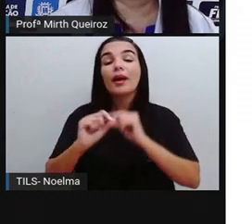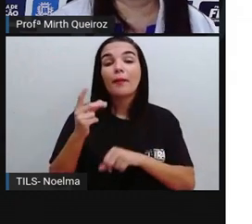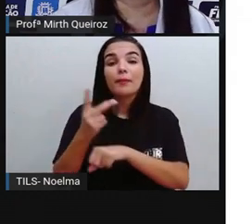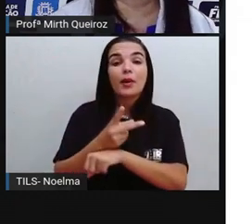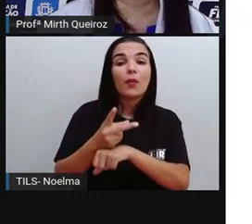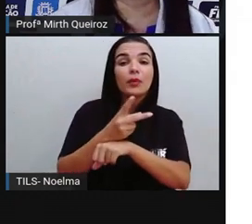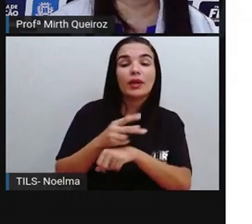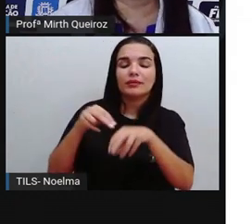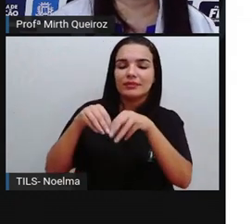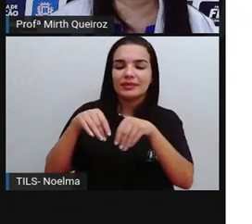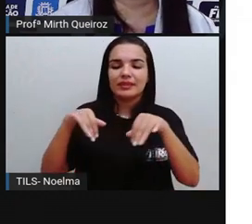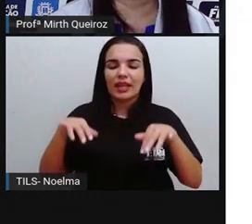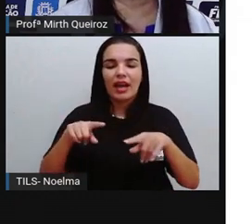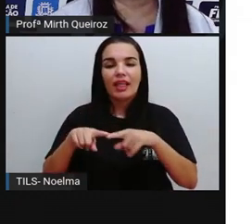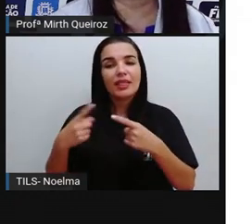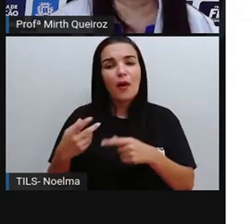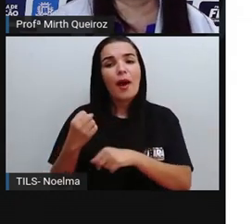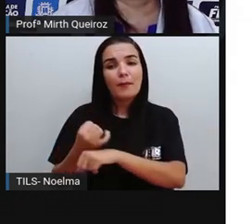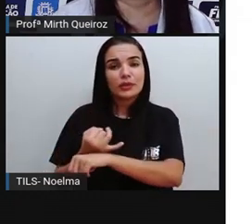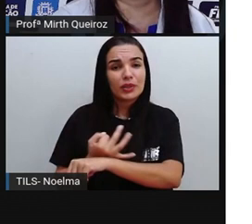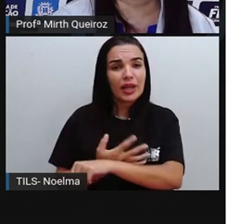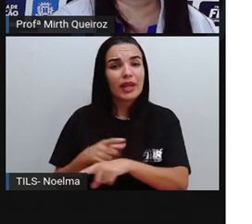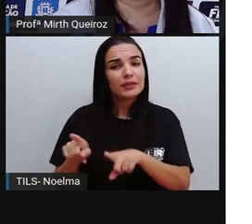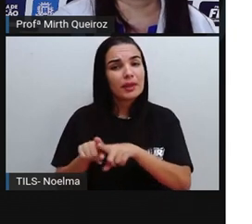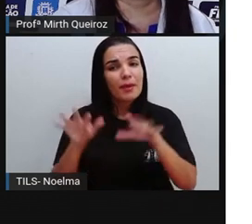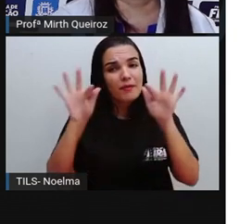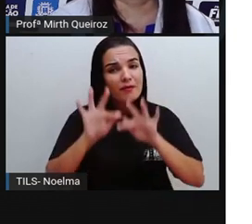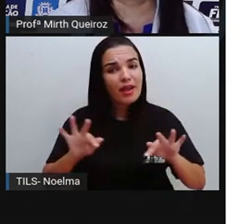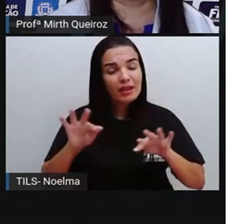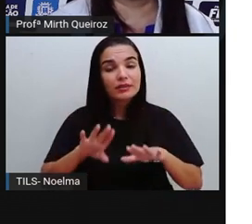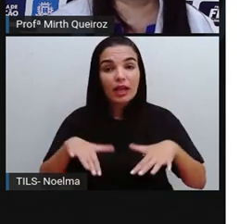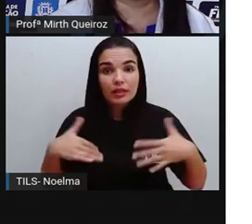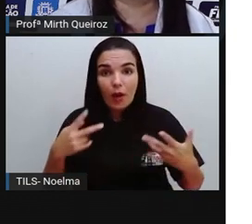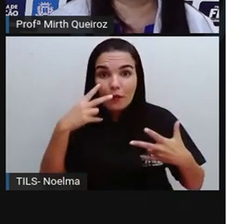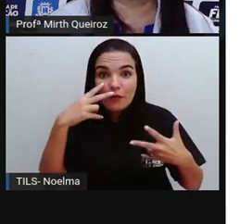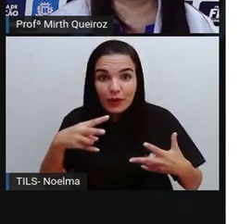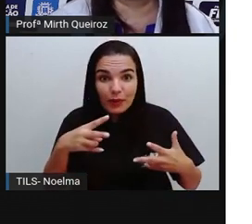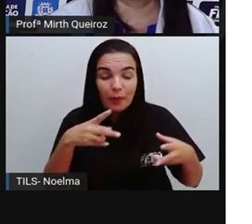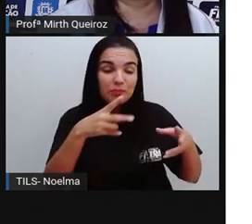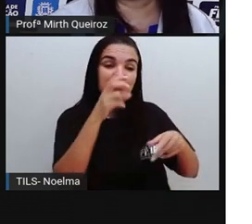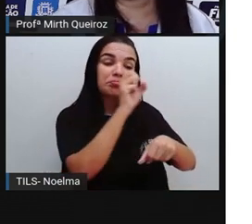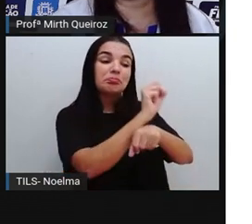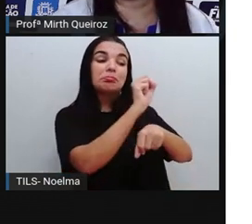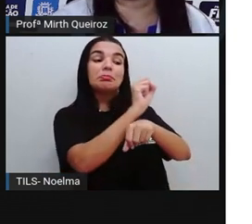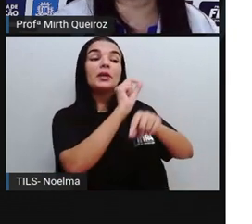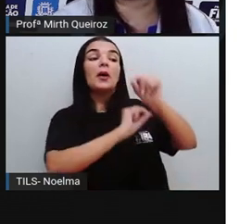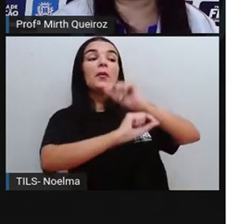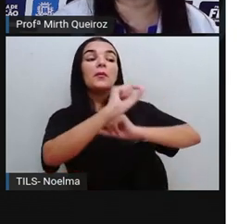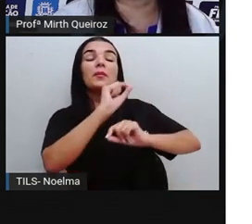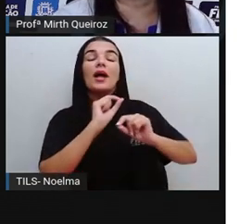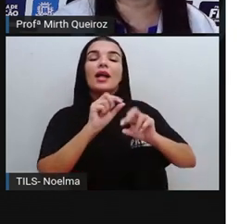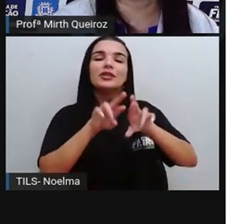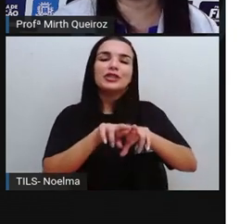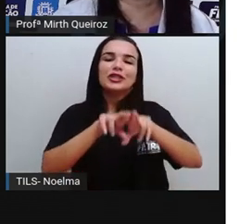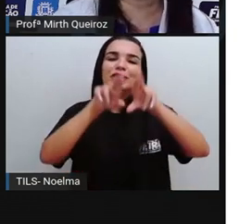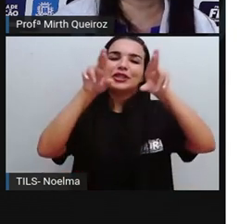ele ficou emocionado, ele ficou feliz em ver a terra. Isso são perspectivas. Quando